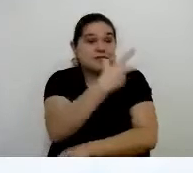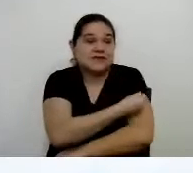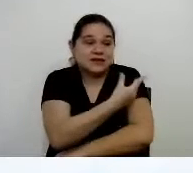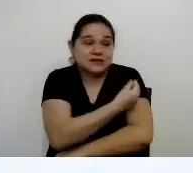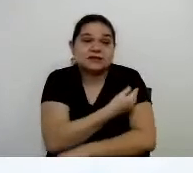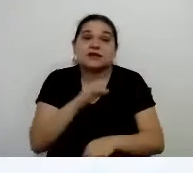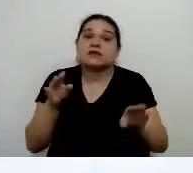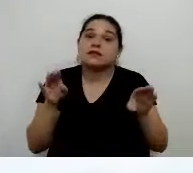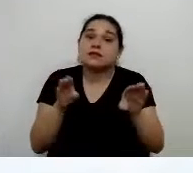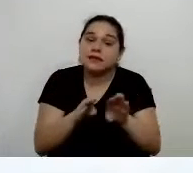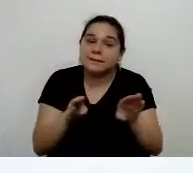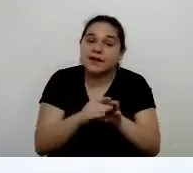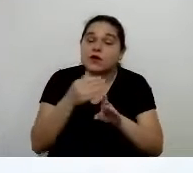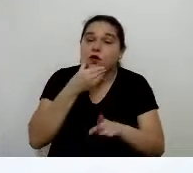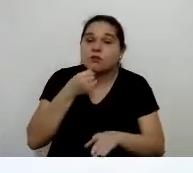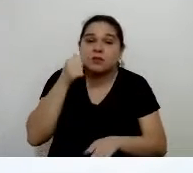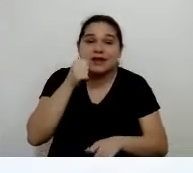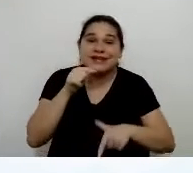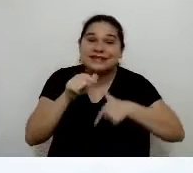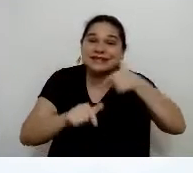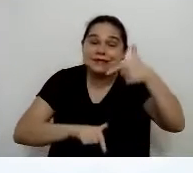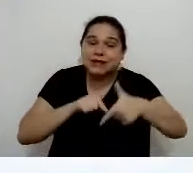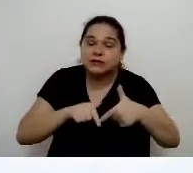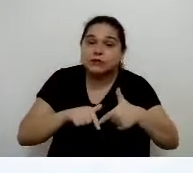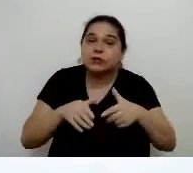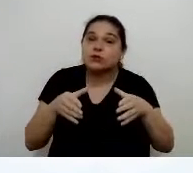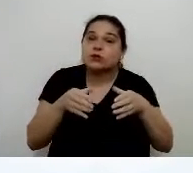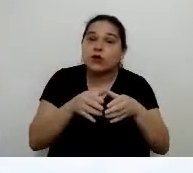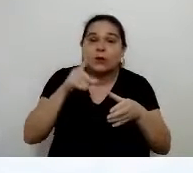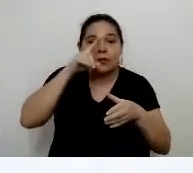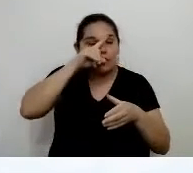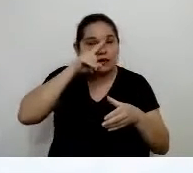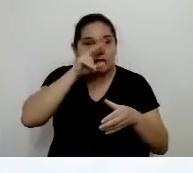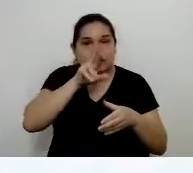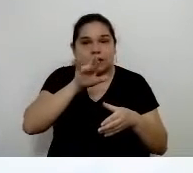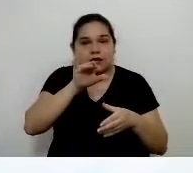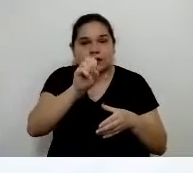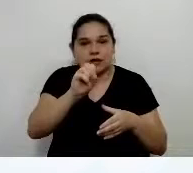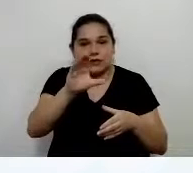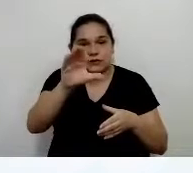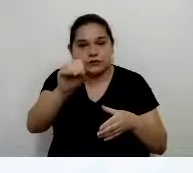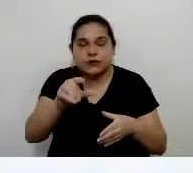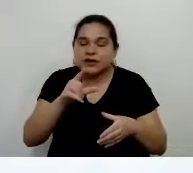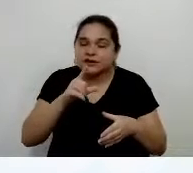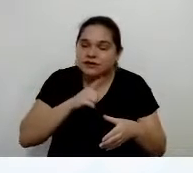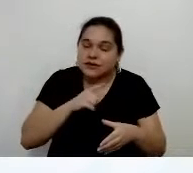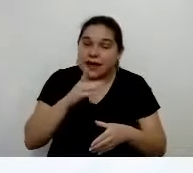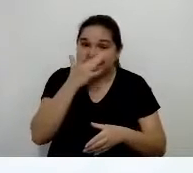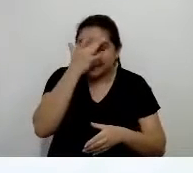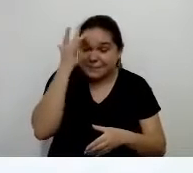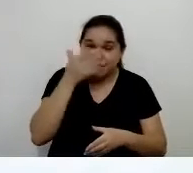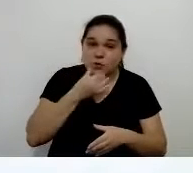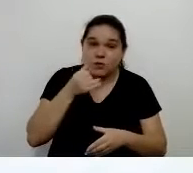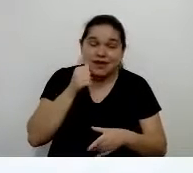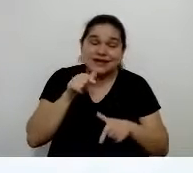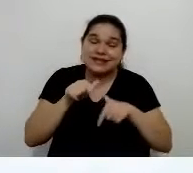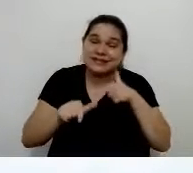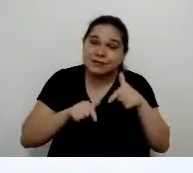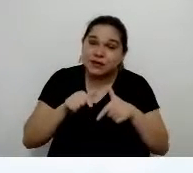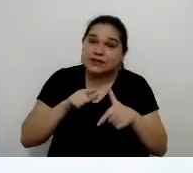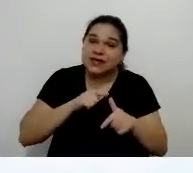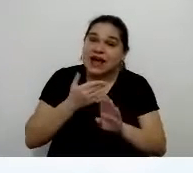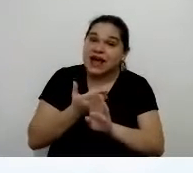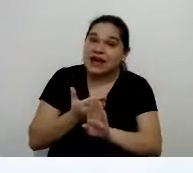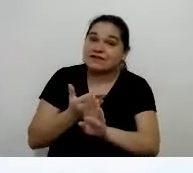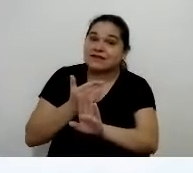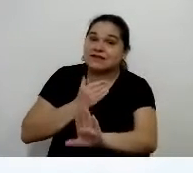também aos trabalhadores que estão em grupo de riscos, aqueles trabalhadores que têm alguma comorbidade, que estão afastados do ambiente